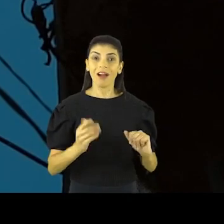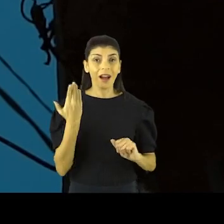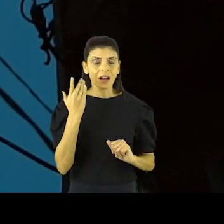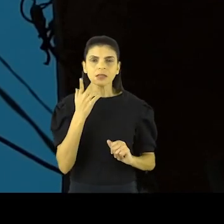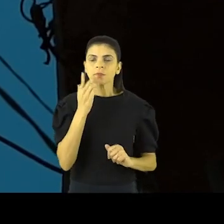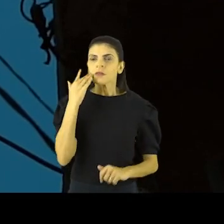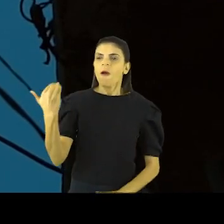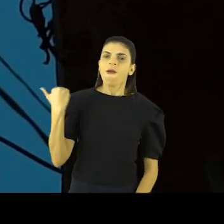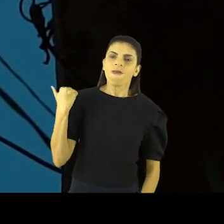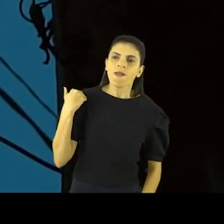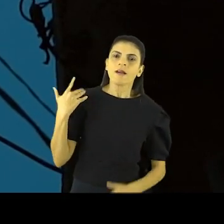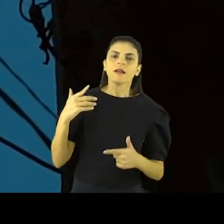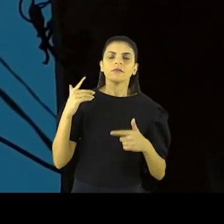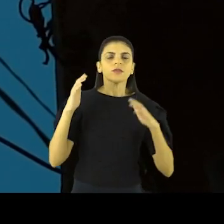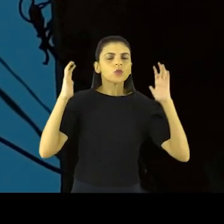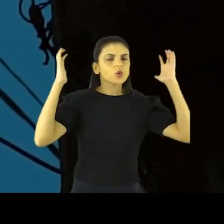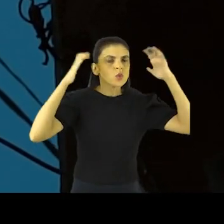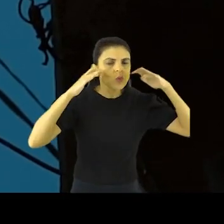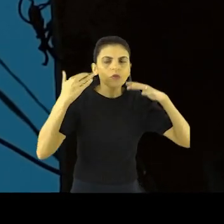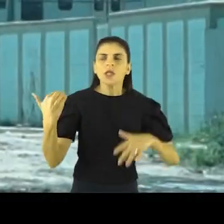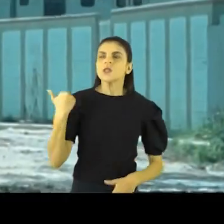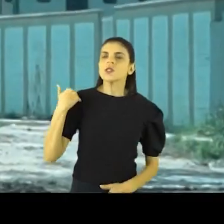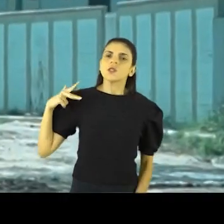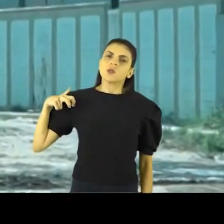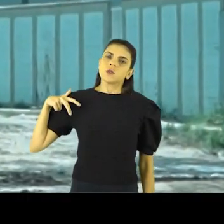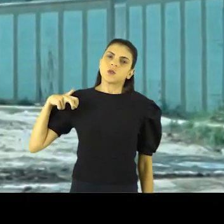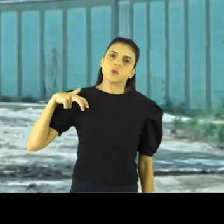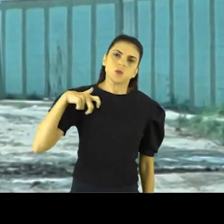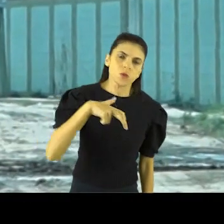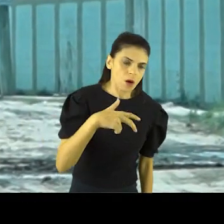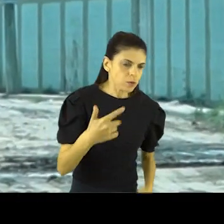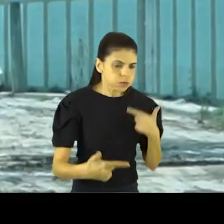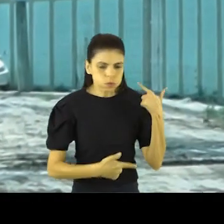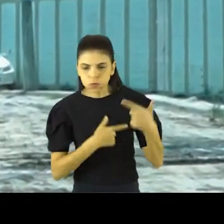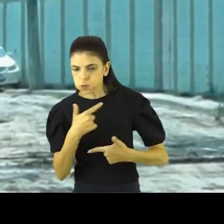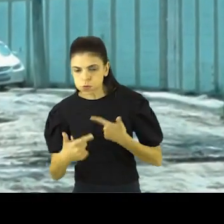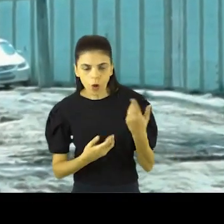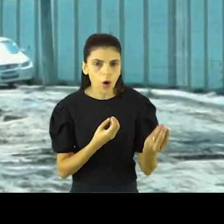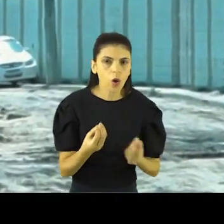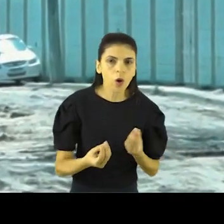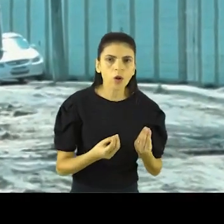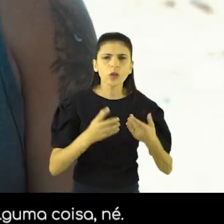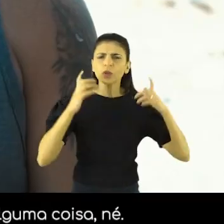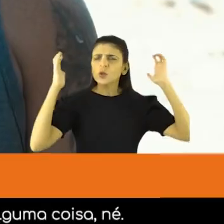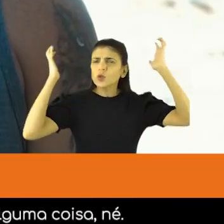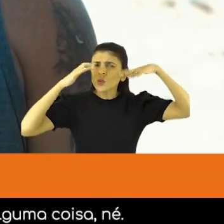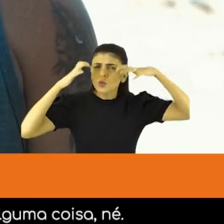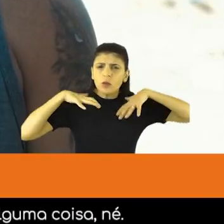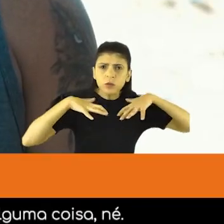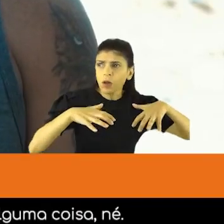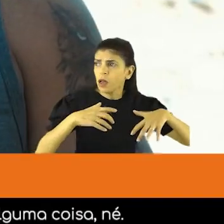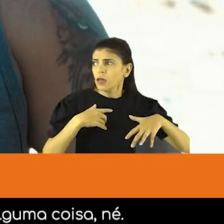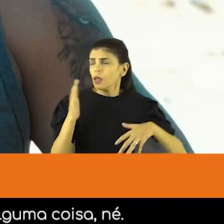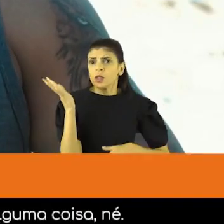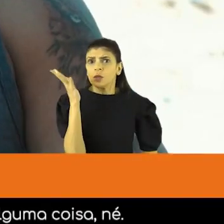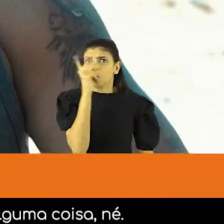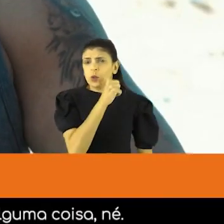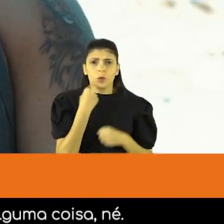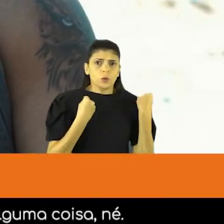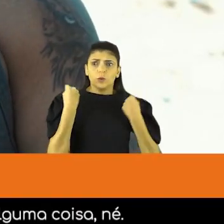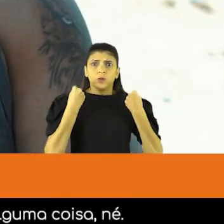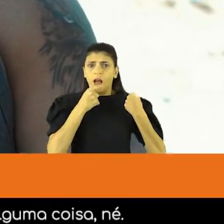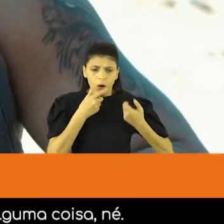Seu Pérez não tinha paz. Sempre que começava a chover, saia correndo para casa. Começava a chover, a gente já